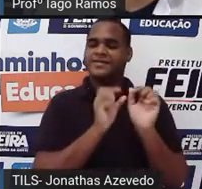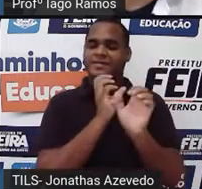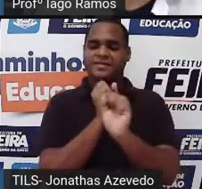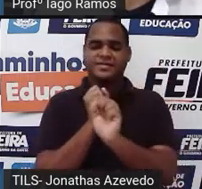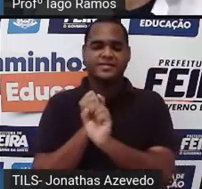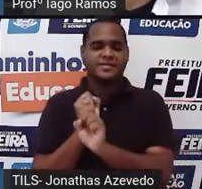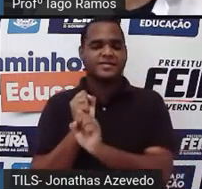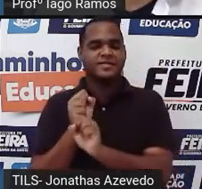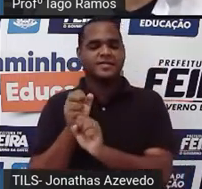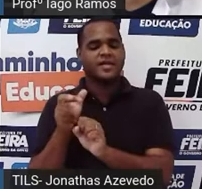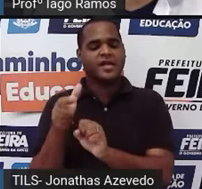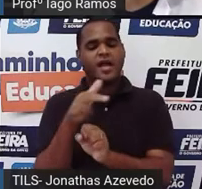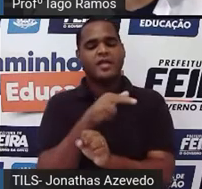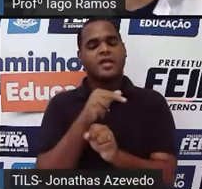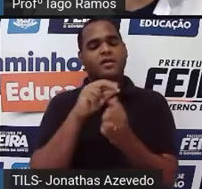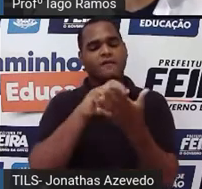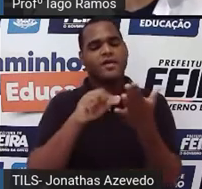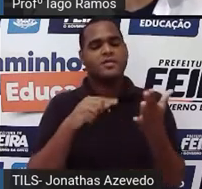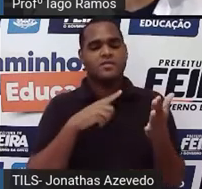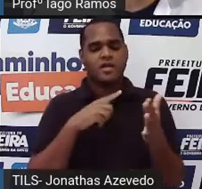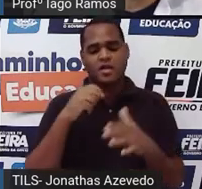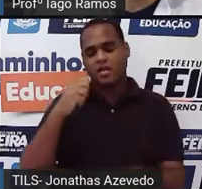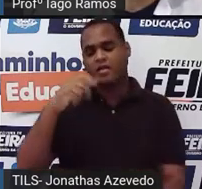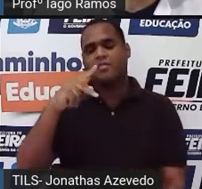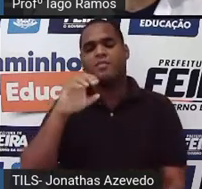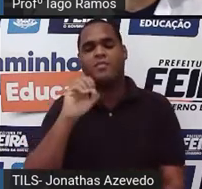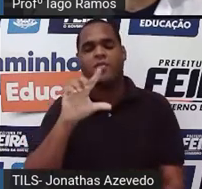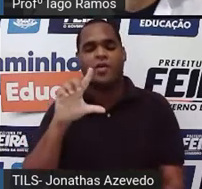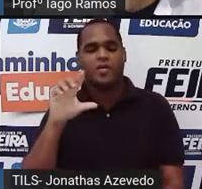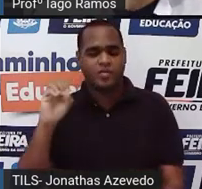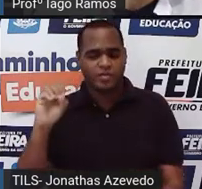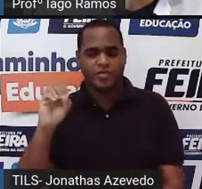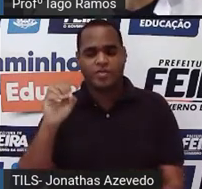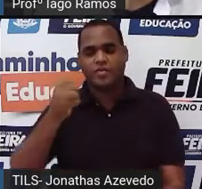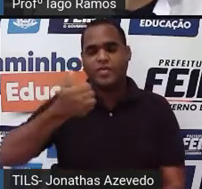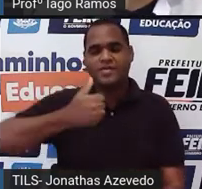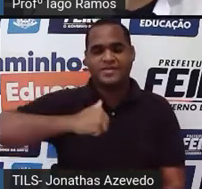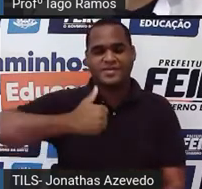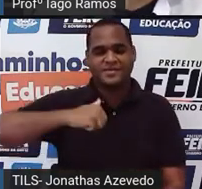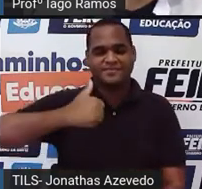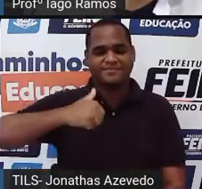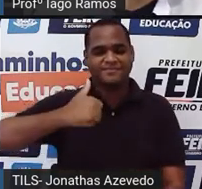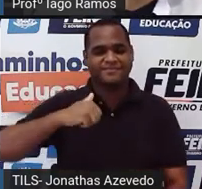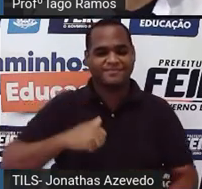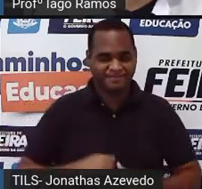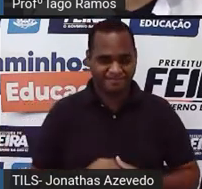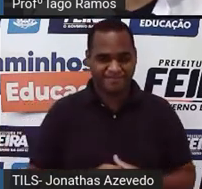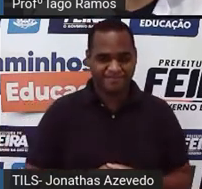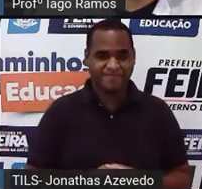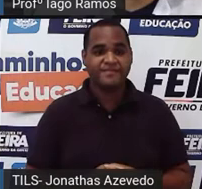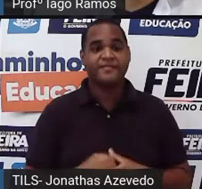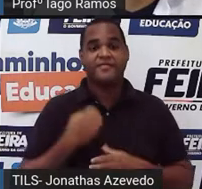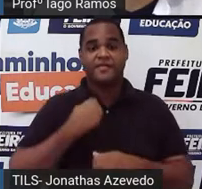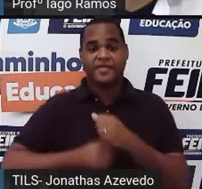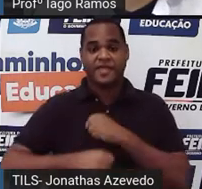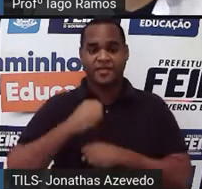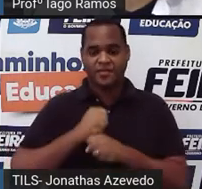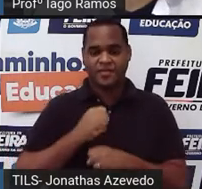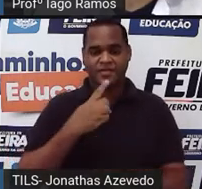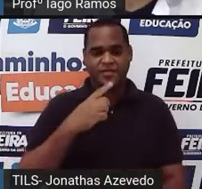rota da missão Apolo 11, né? Quando, em 1962,